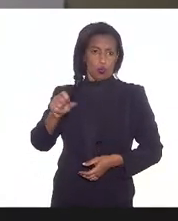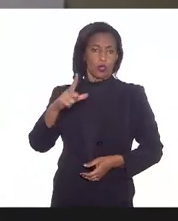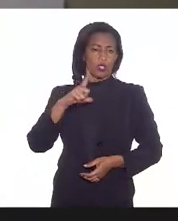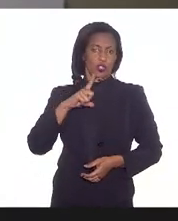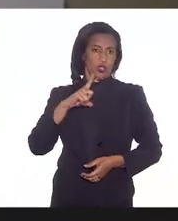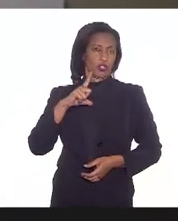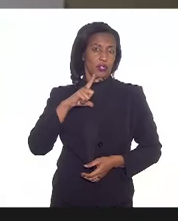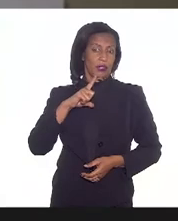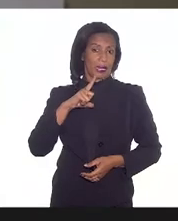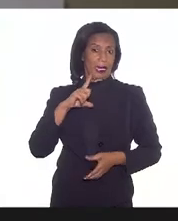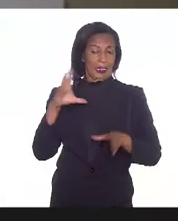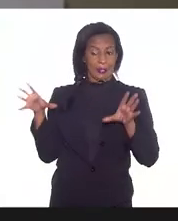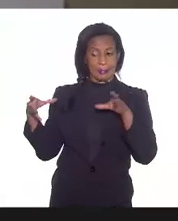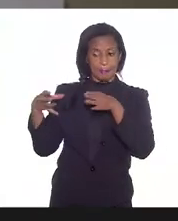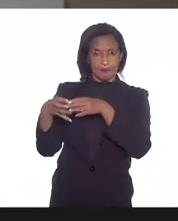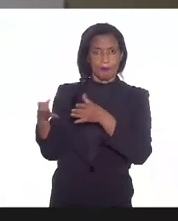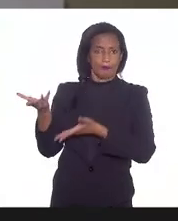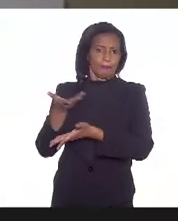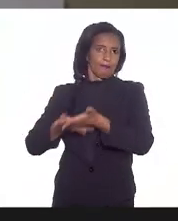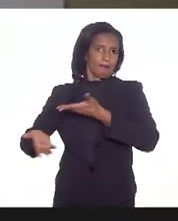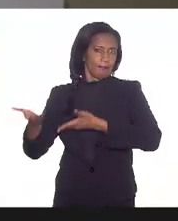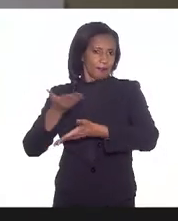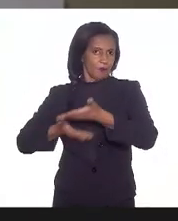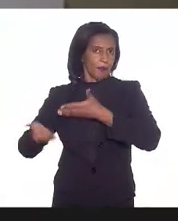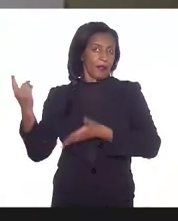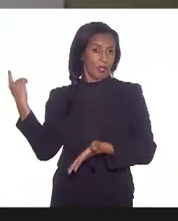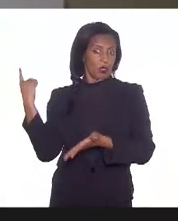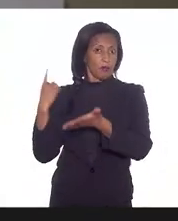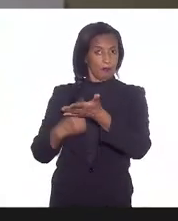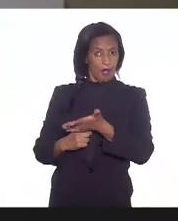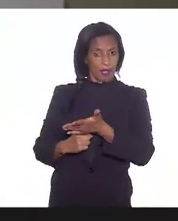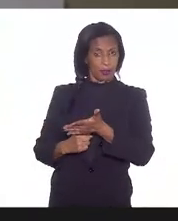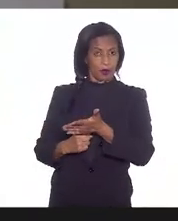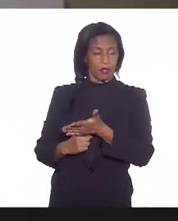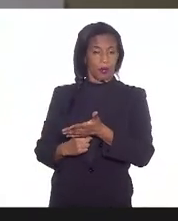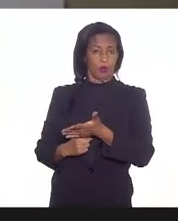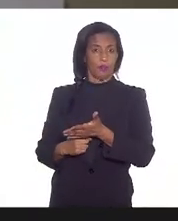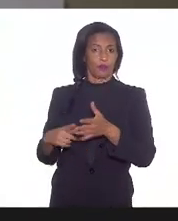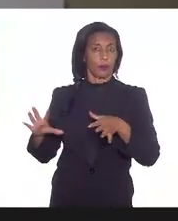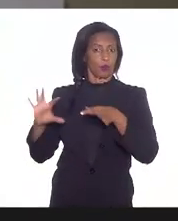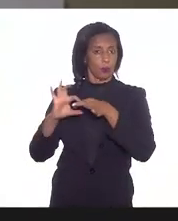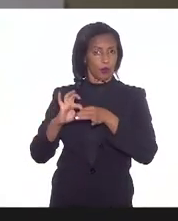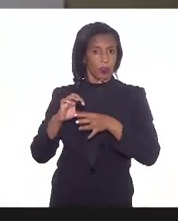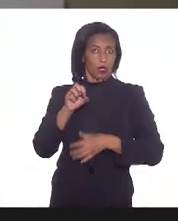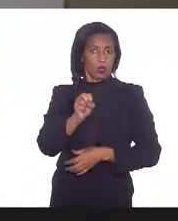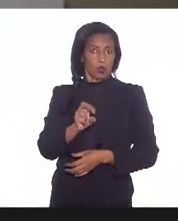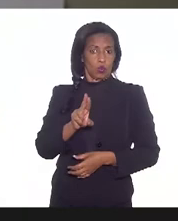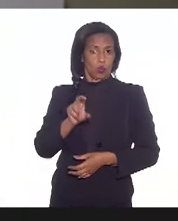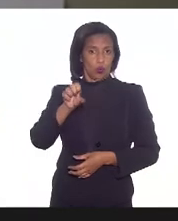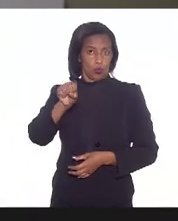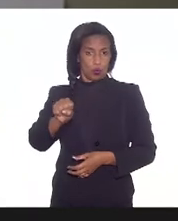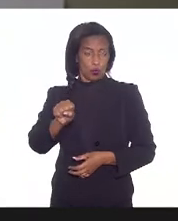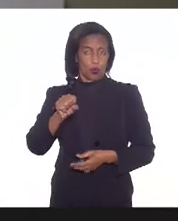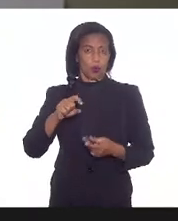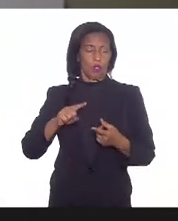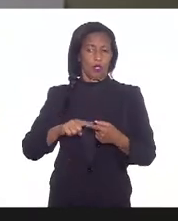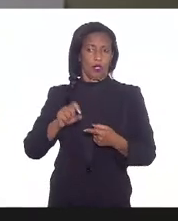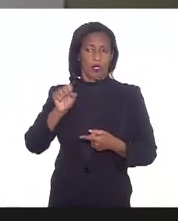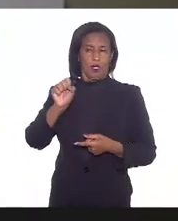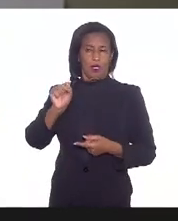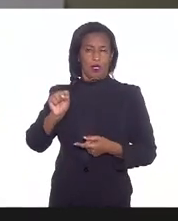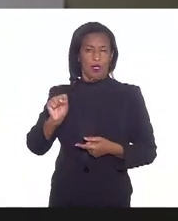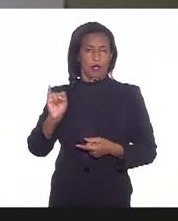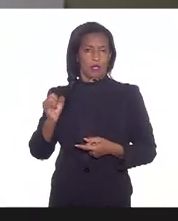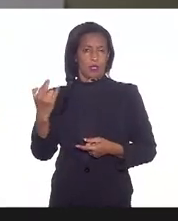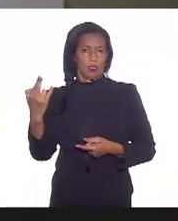instâncias de participação e de pactuação colegiadas no SUS a gente tem a CIR que são as